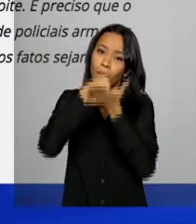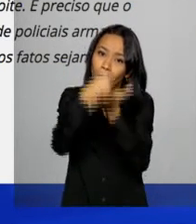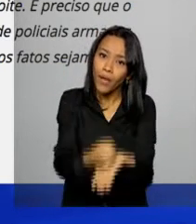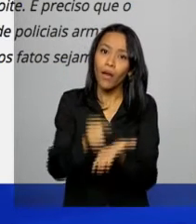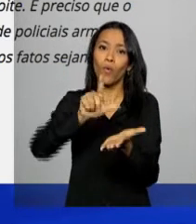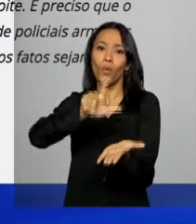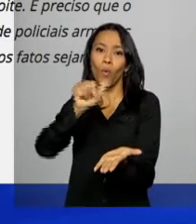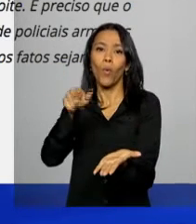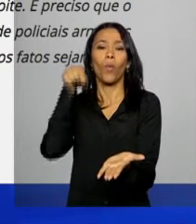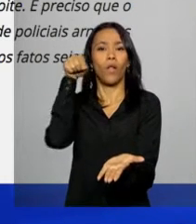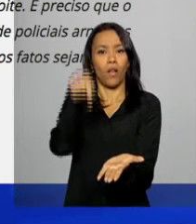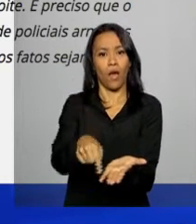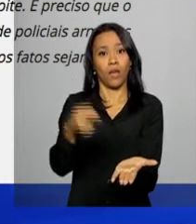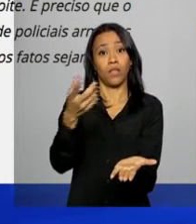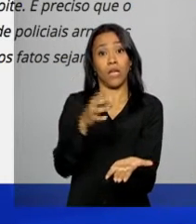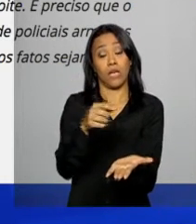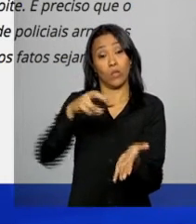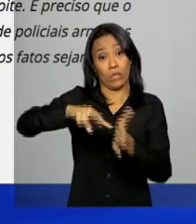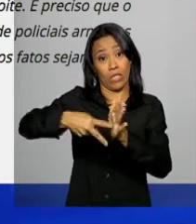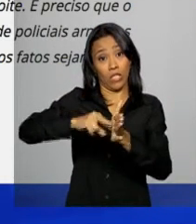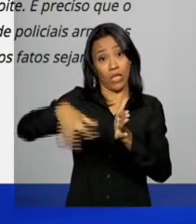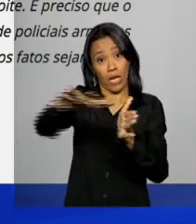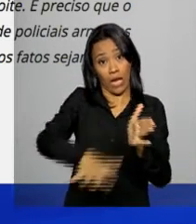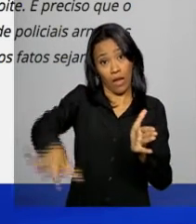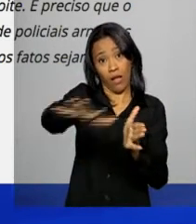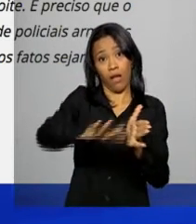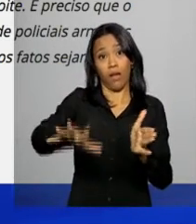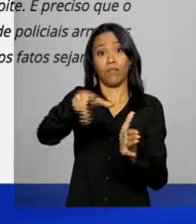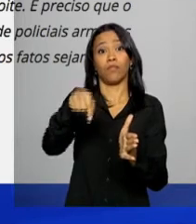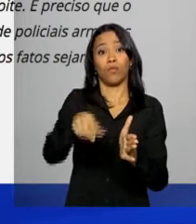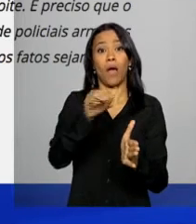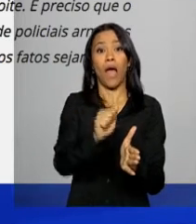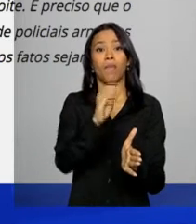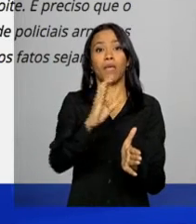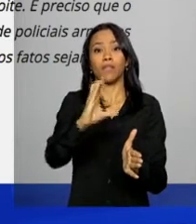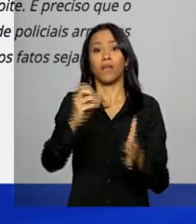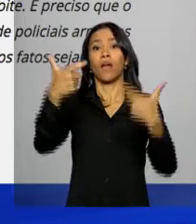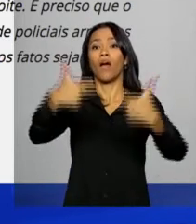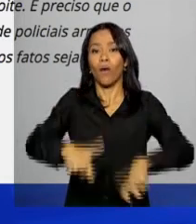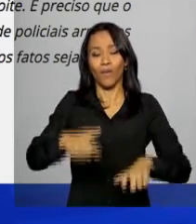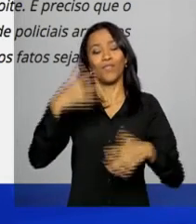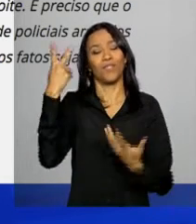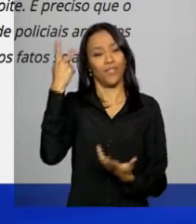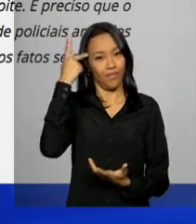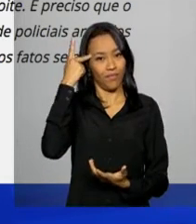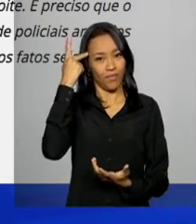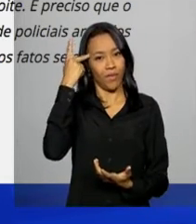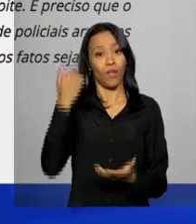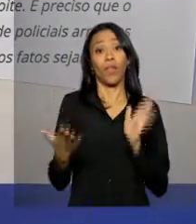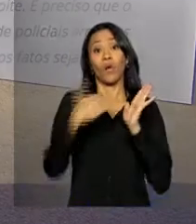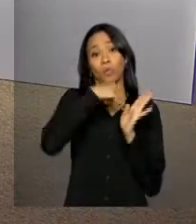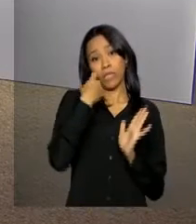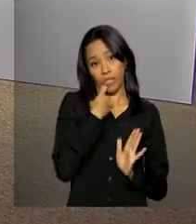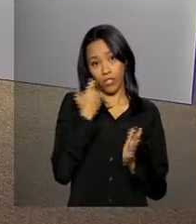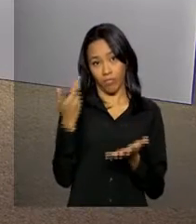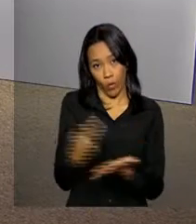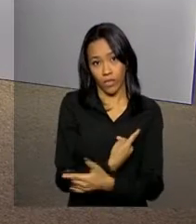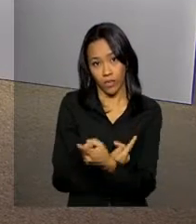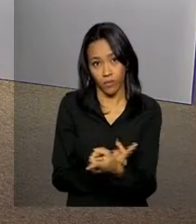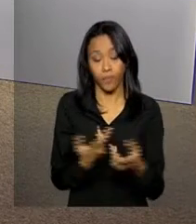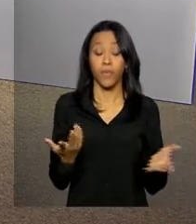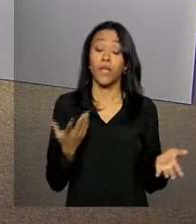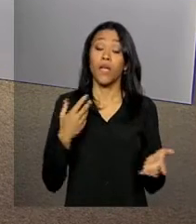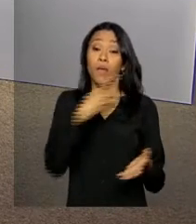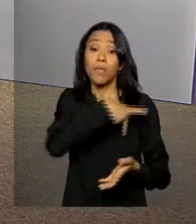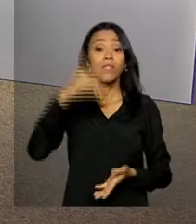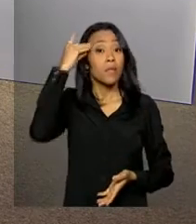Silva, na subsédio do Sindicato dos Metalúrgicos do ABC, em Diadema, na última sexta-feira. A presidenta pediu